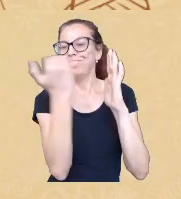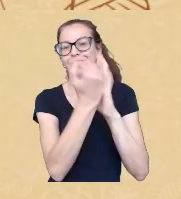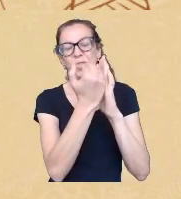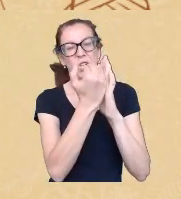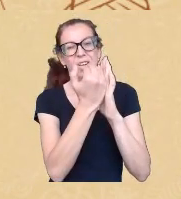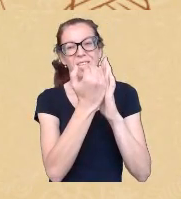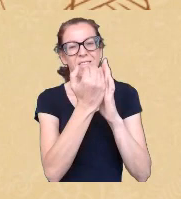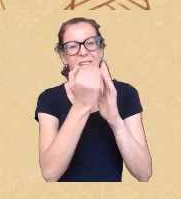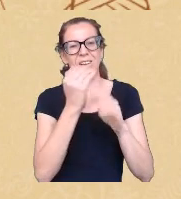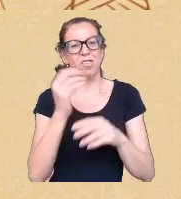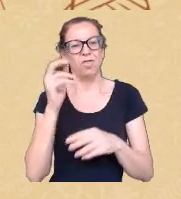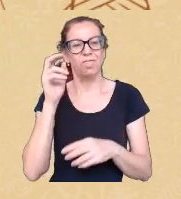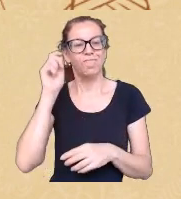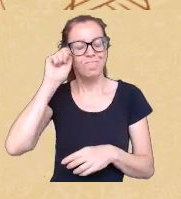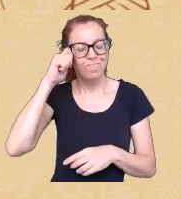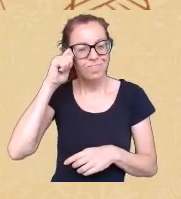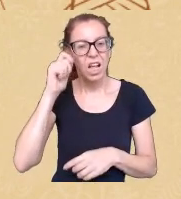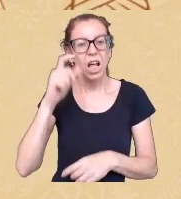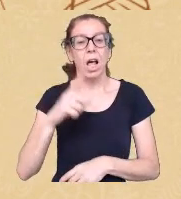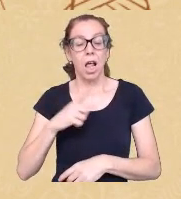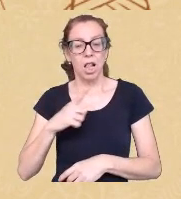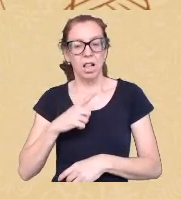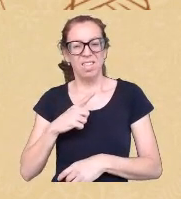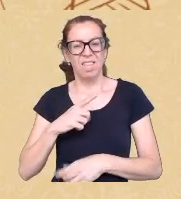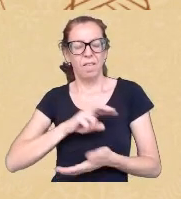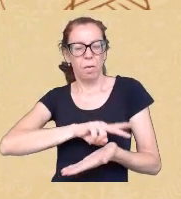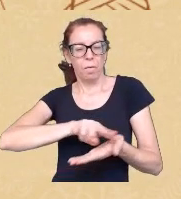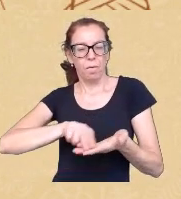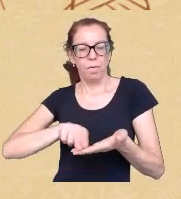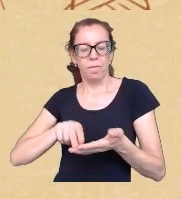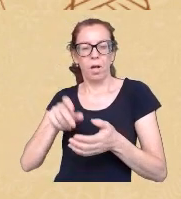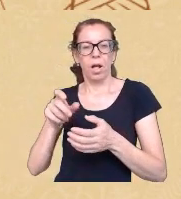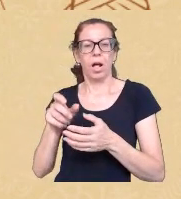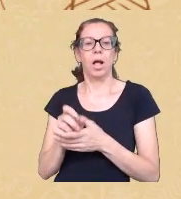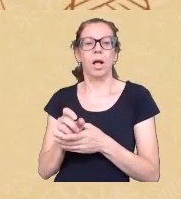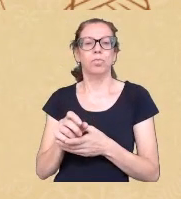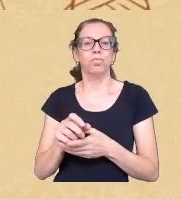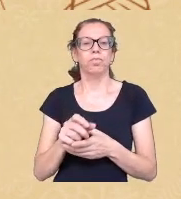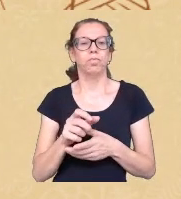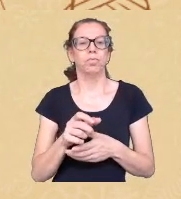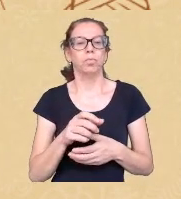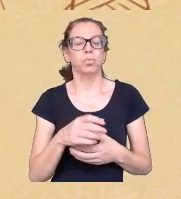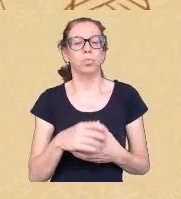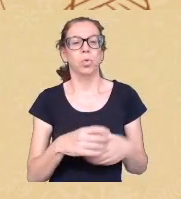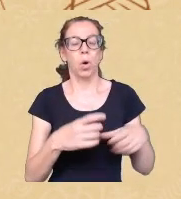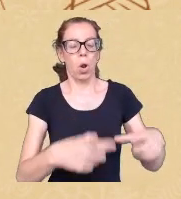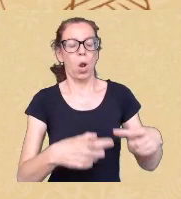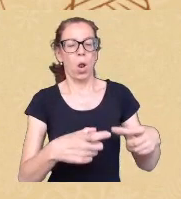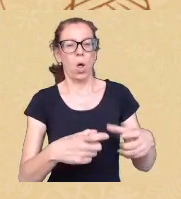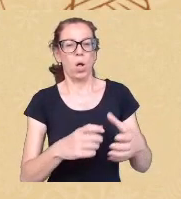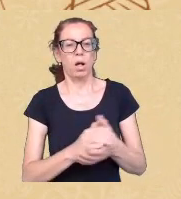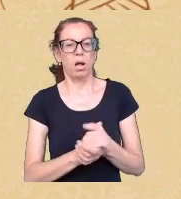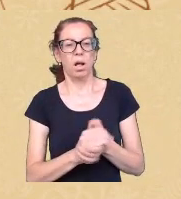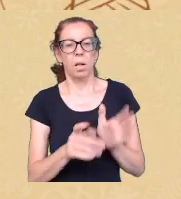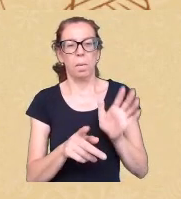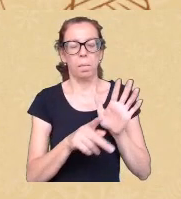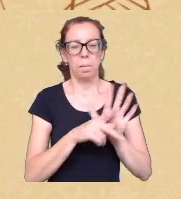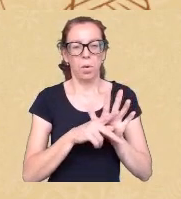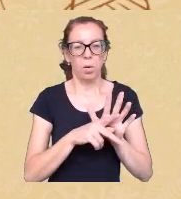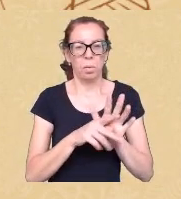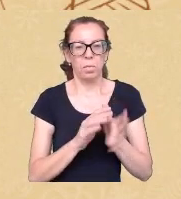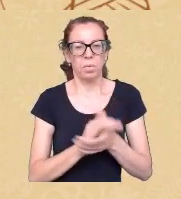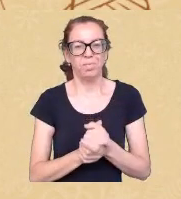privilégio e que é necessário que se mantenha então quem está nesse lugar de poder não